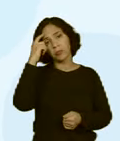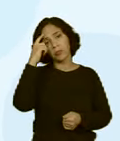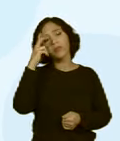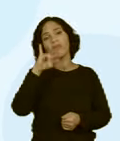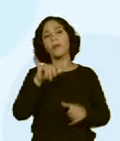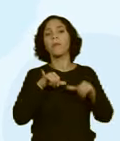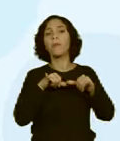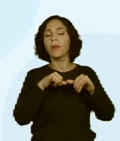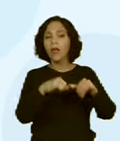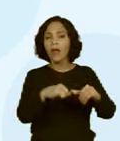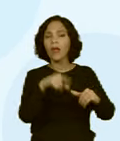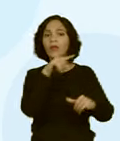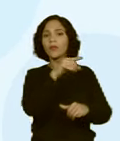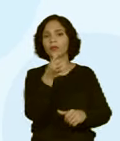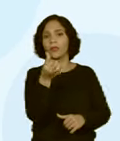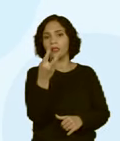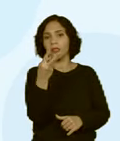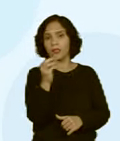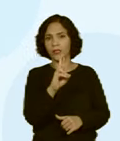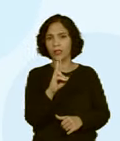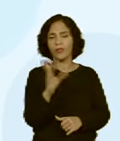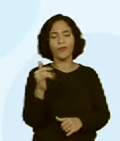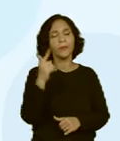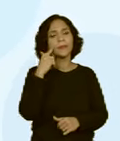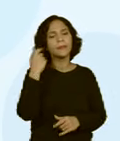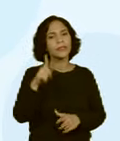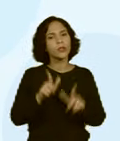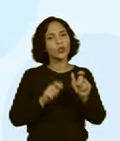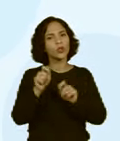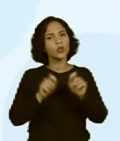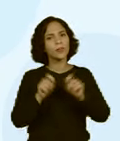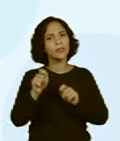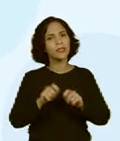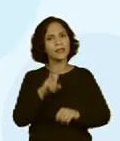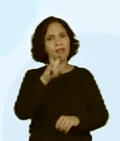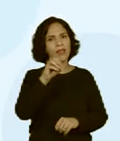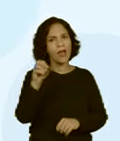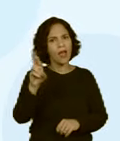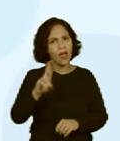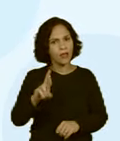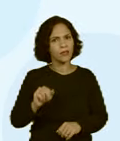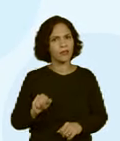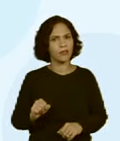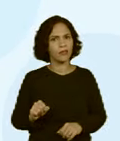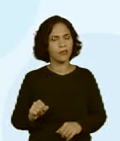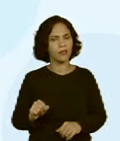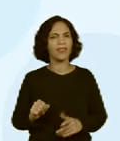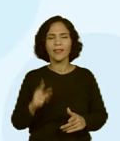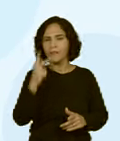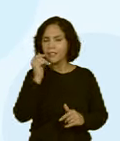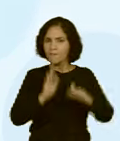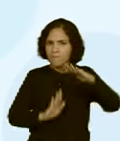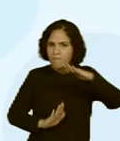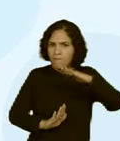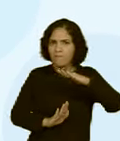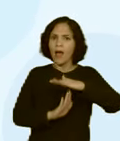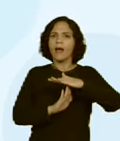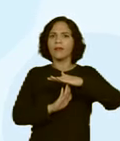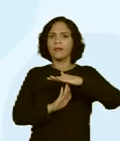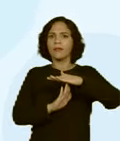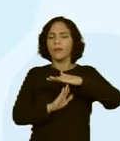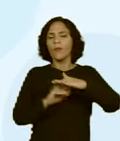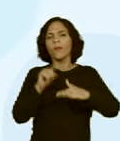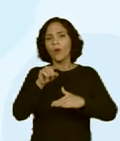com o supermercado. Vamos estabelecer aqui uma meta de economizar R$ e colocar o máximo, um